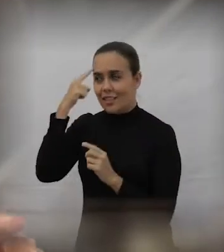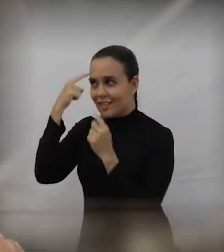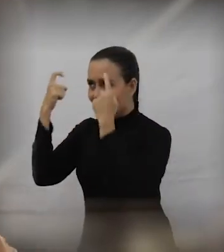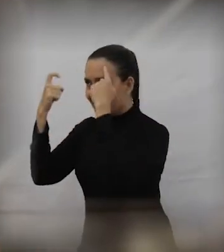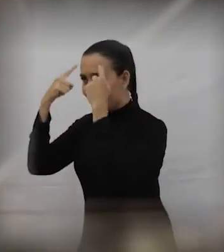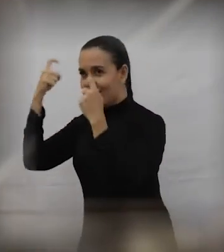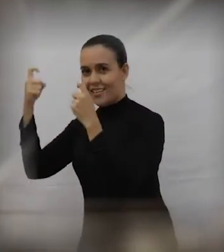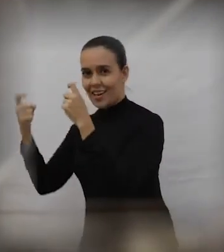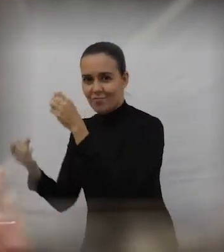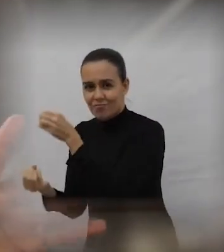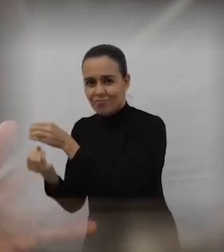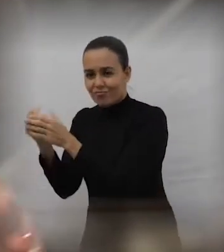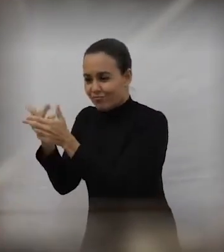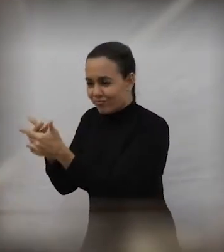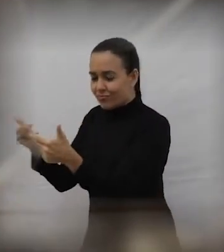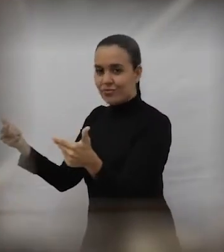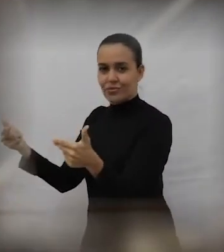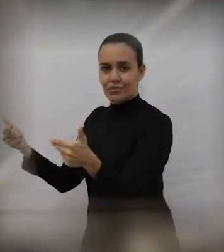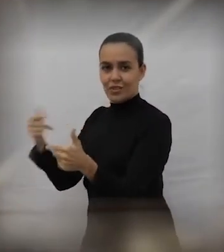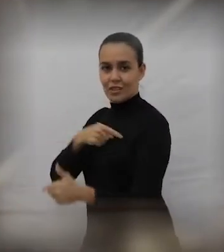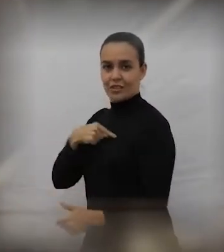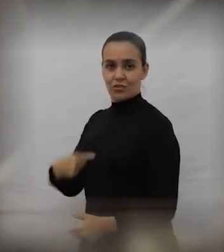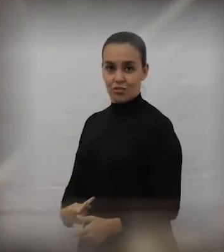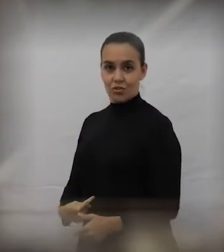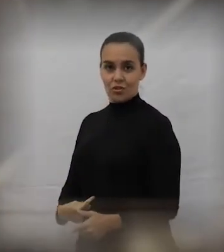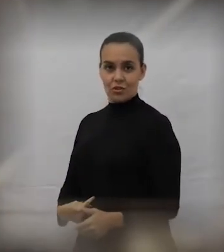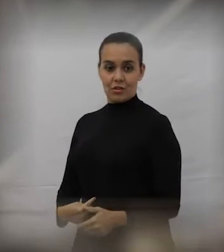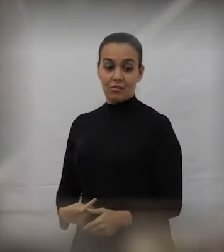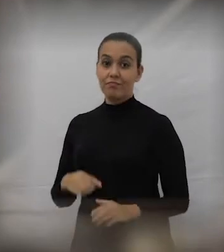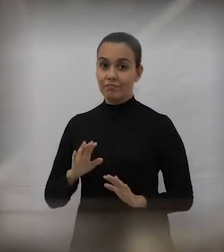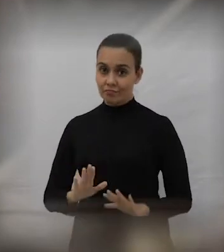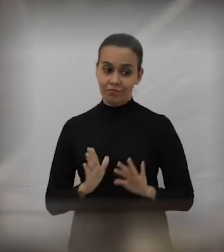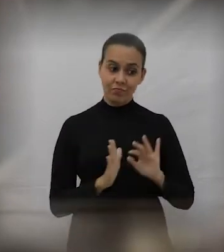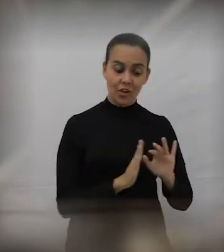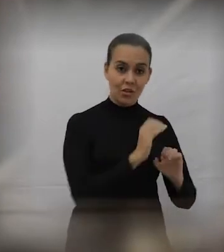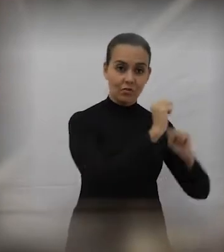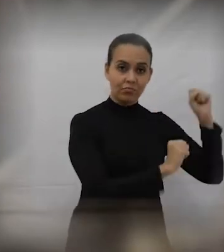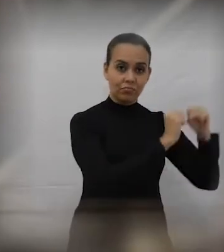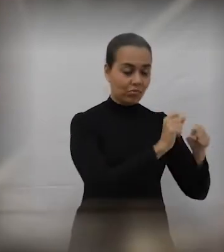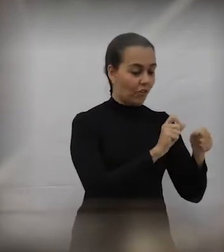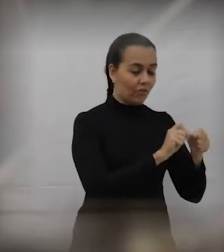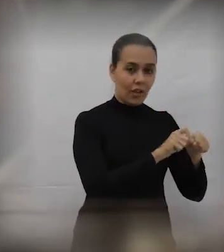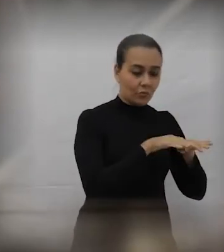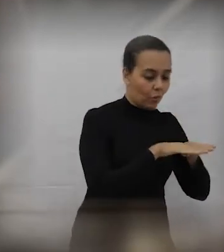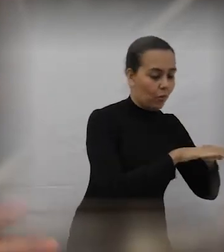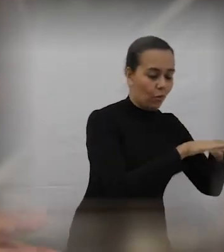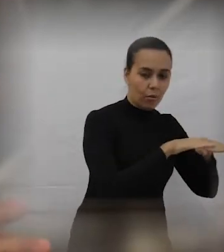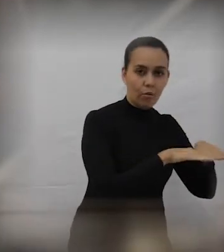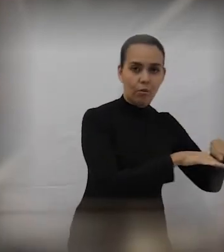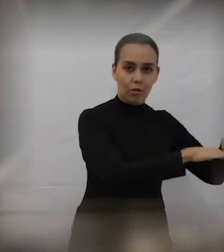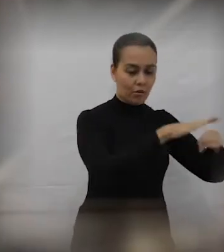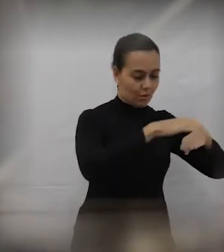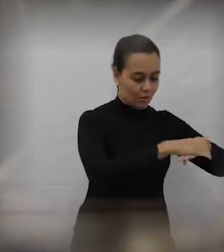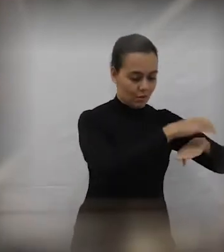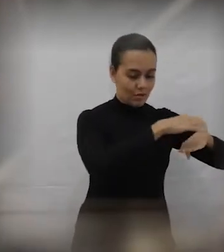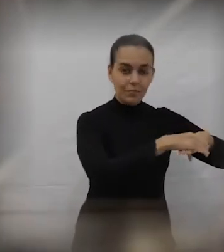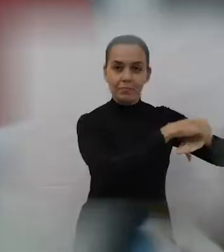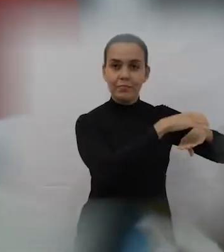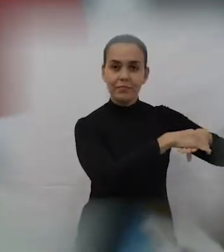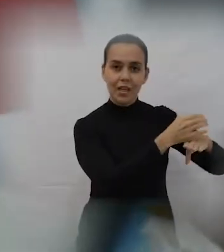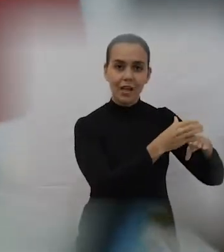produz, você faz roupa, você faz sapato, você faz pecinha de plástico, você faz o que pedem para fazer.